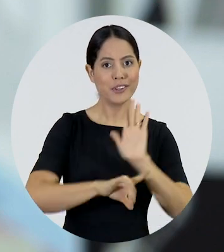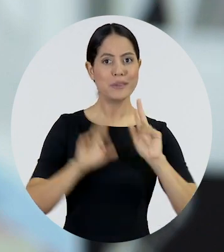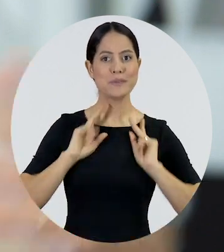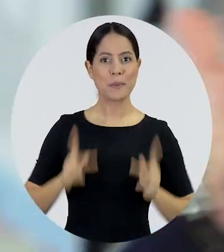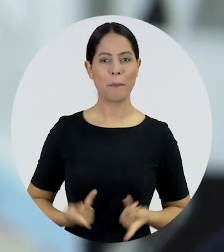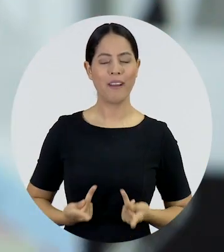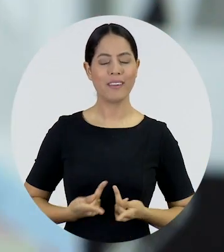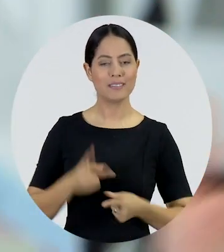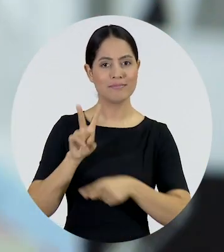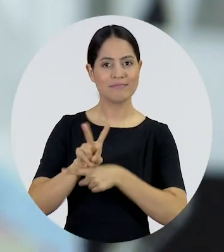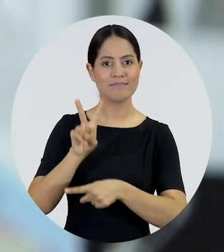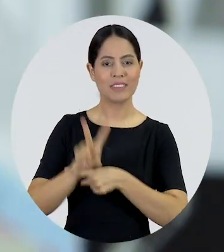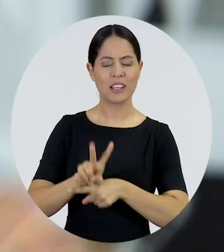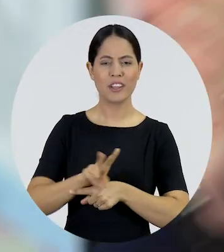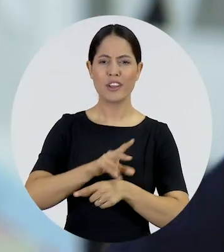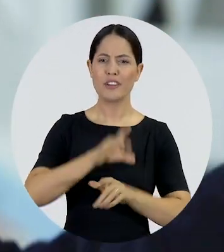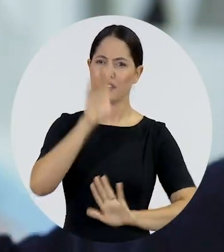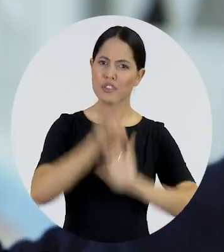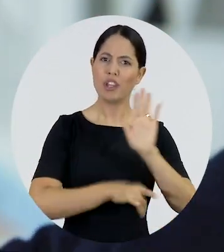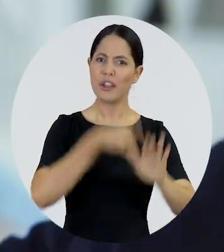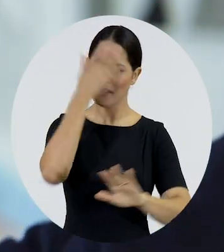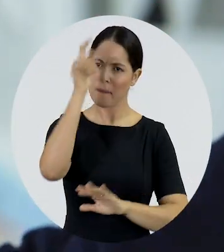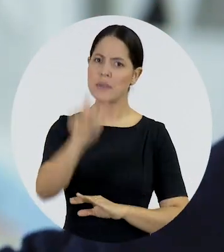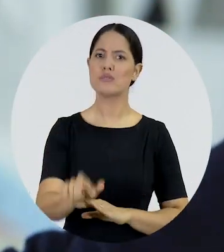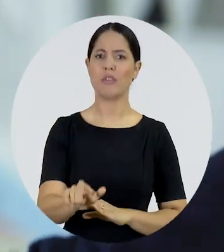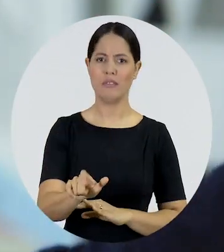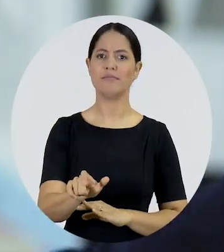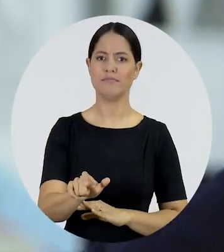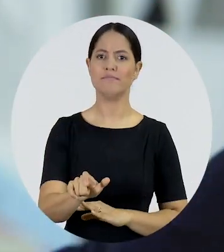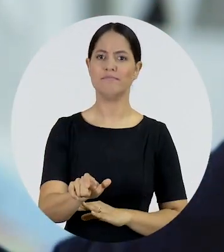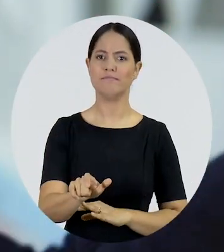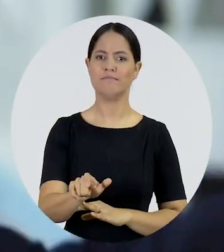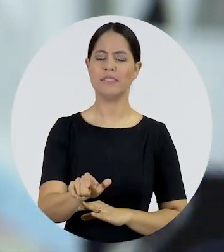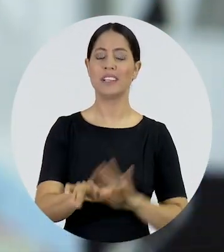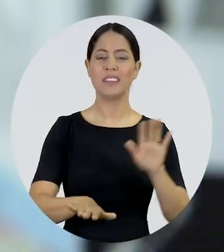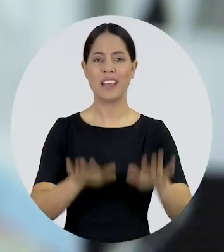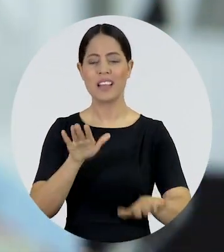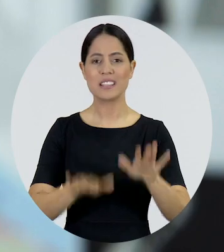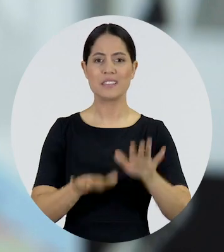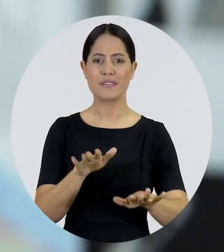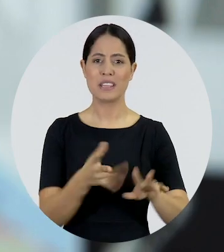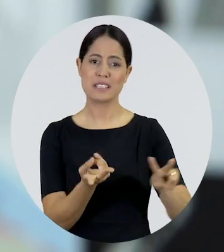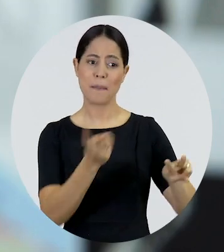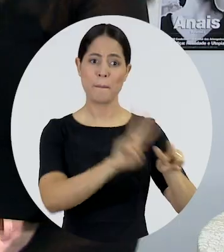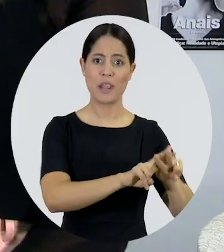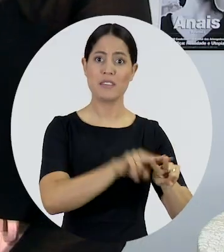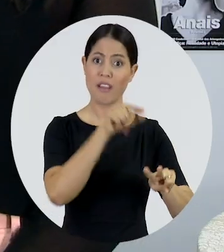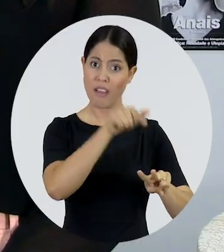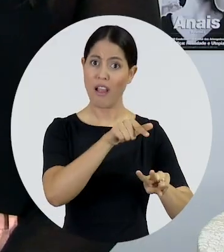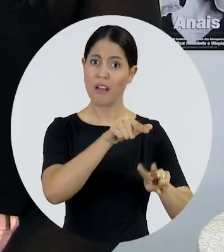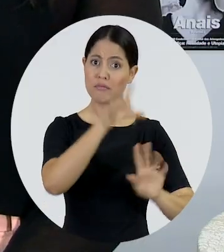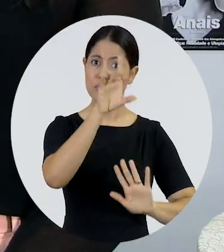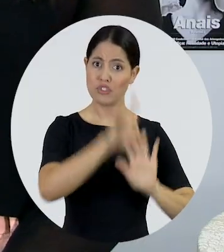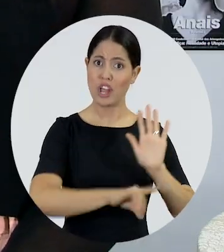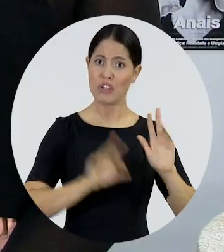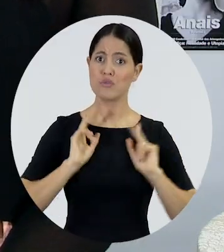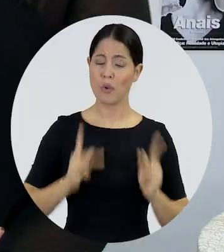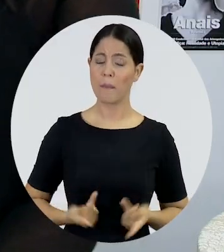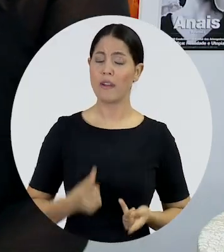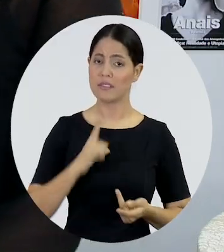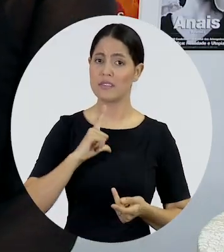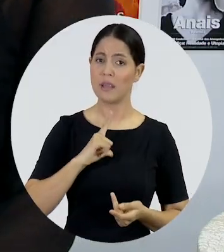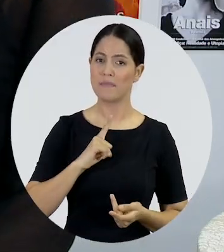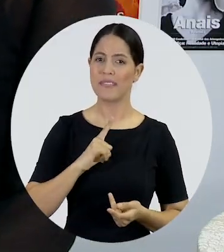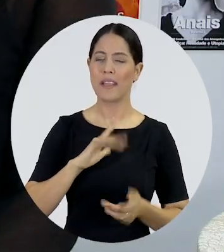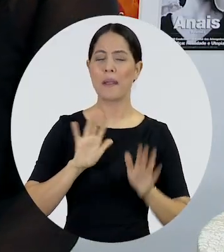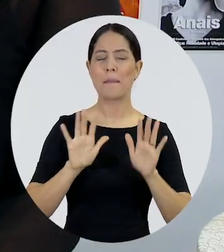humanos? Também é o direito da pessoa que é detida e que vai para a delegacia? Tem direitos humanos também.